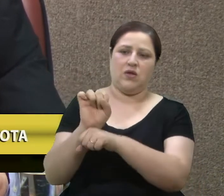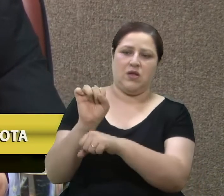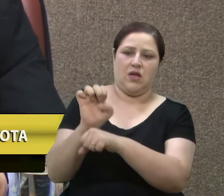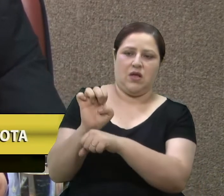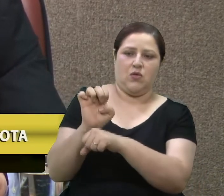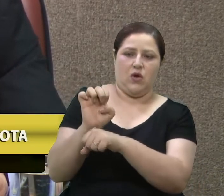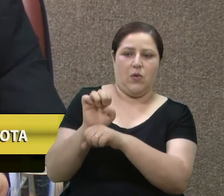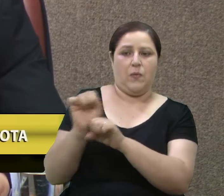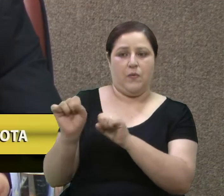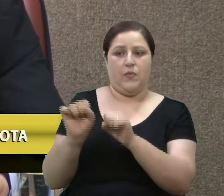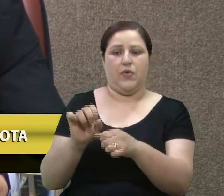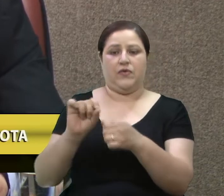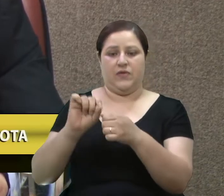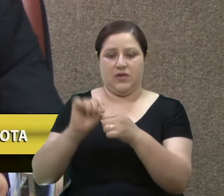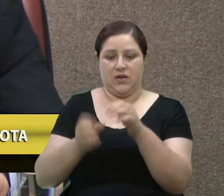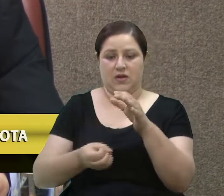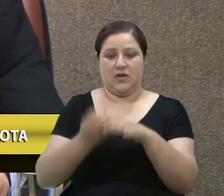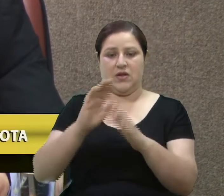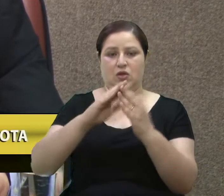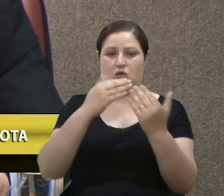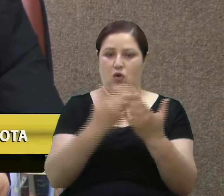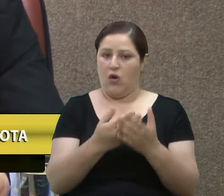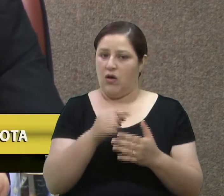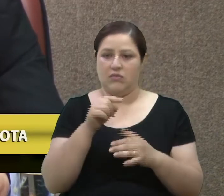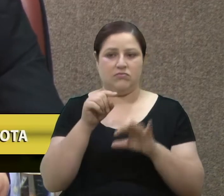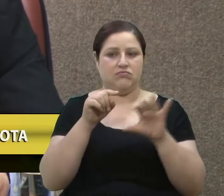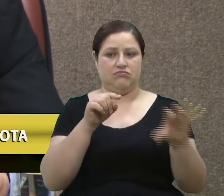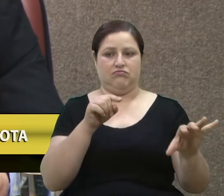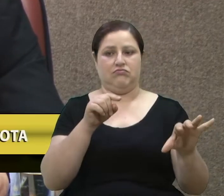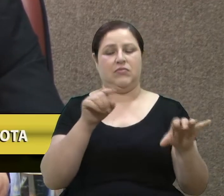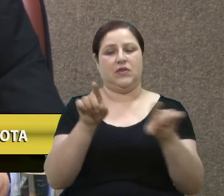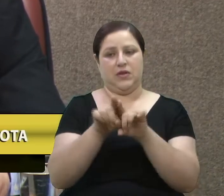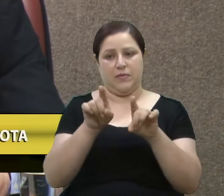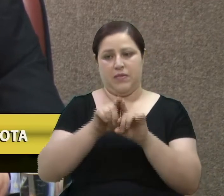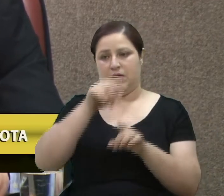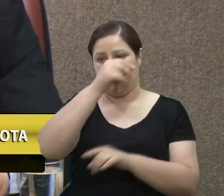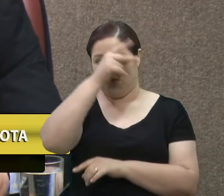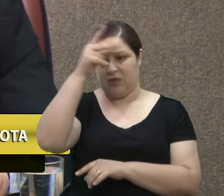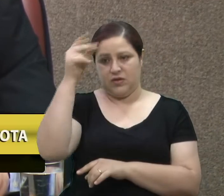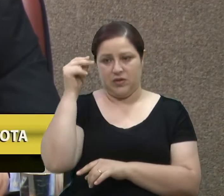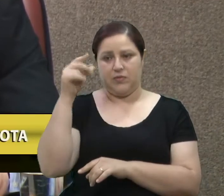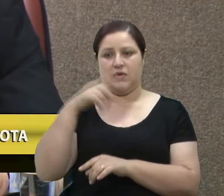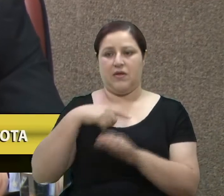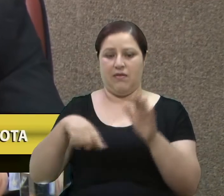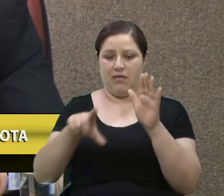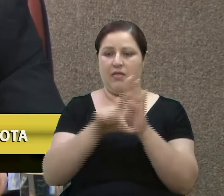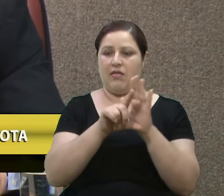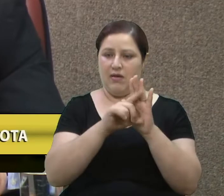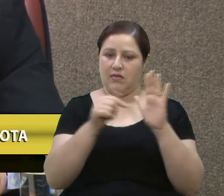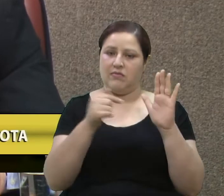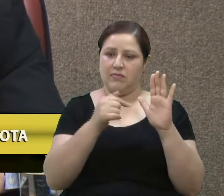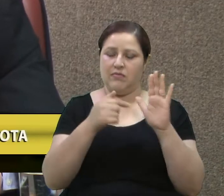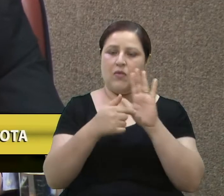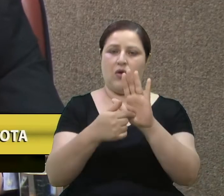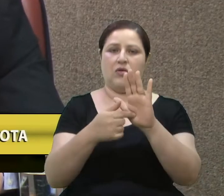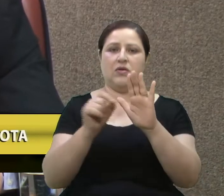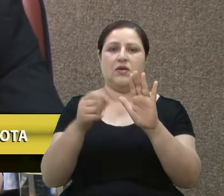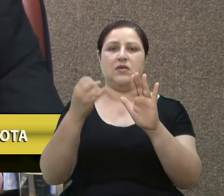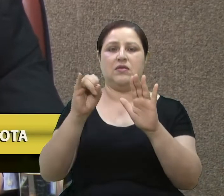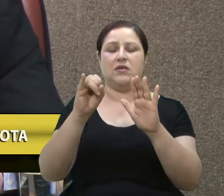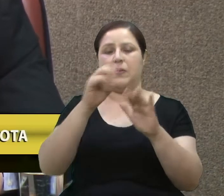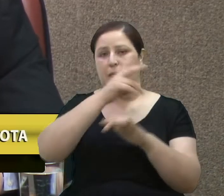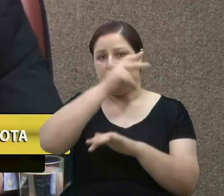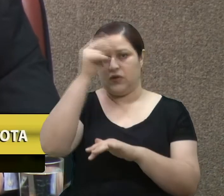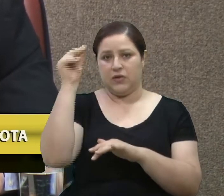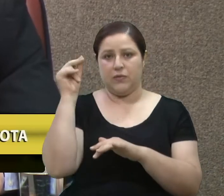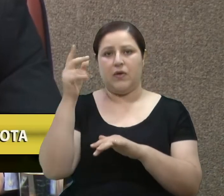pode fazer Escola Cívico-Militar, mas também o município. A própria lei prevê que se o município quiser que uma